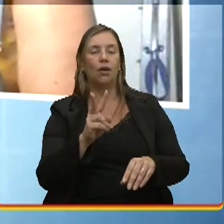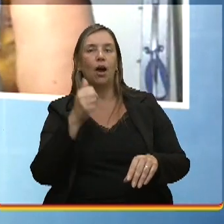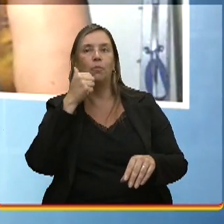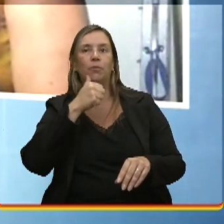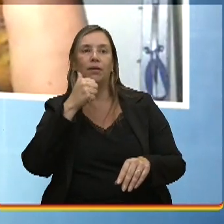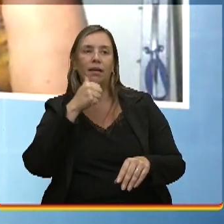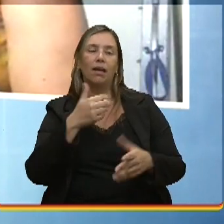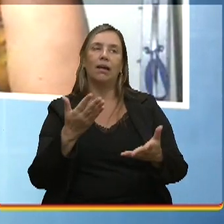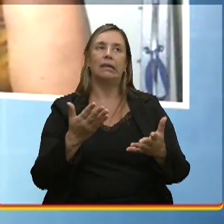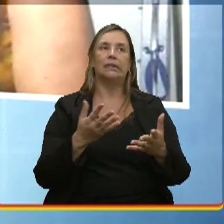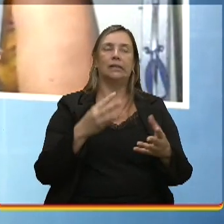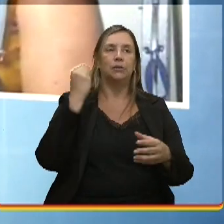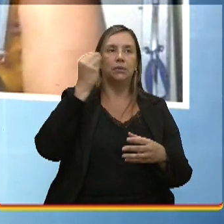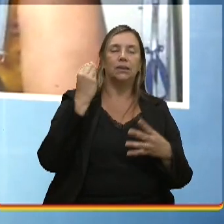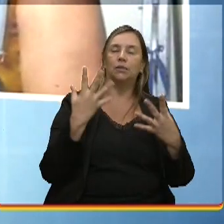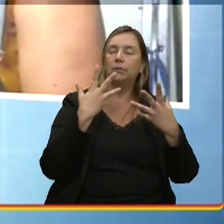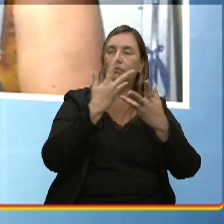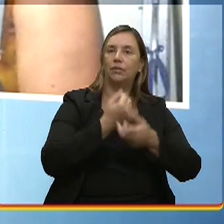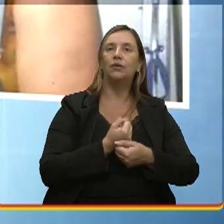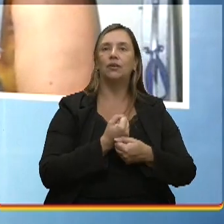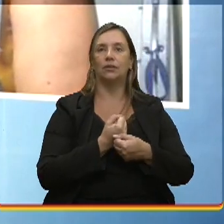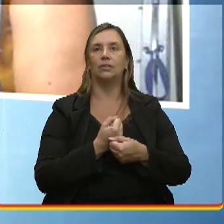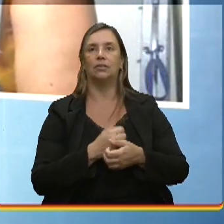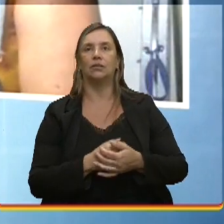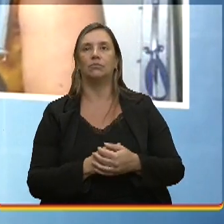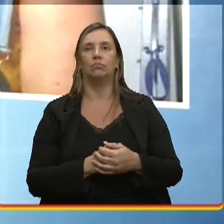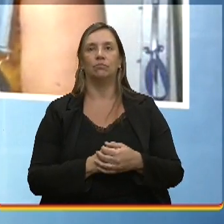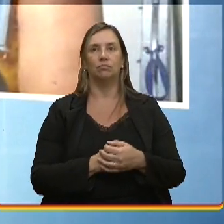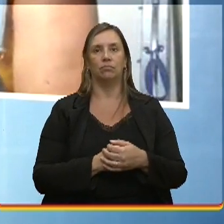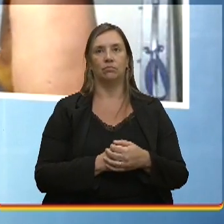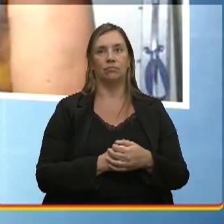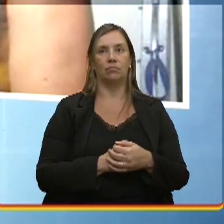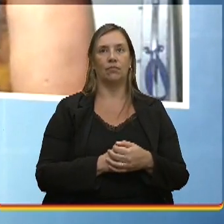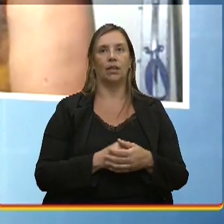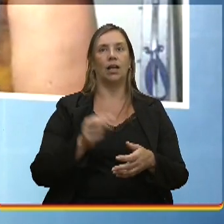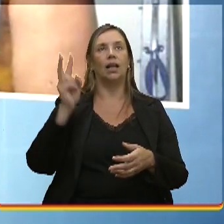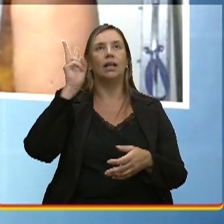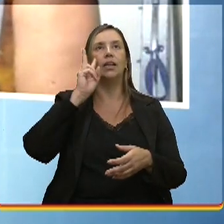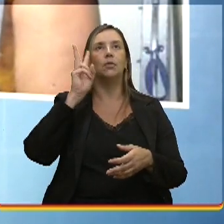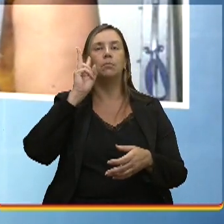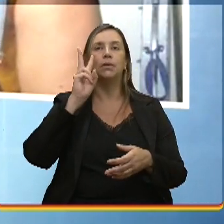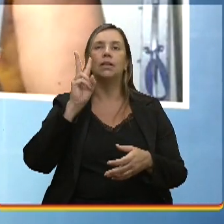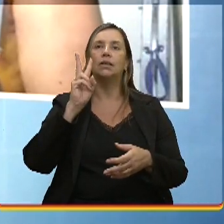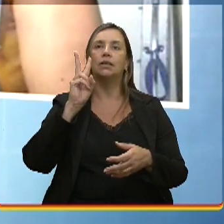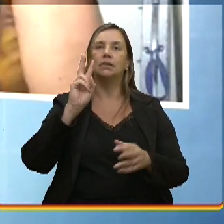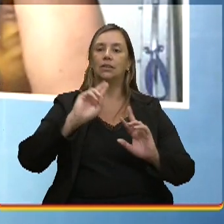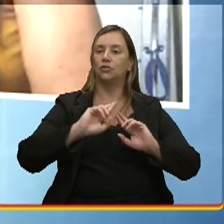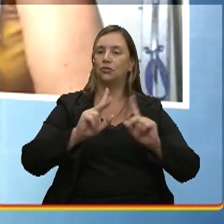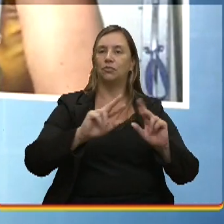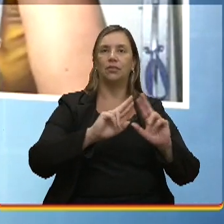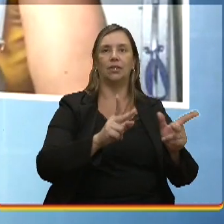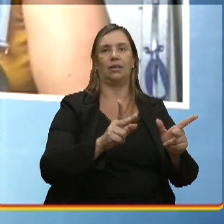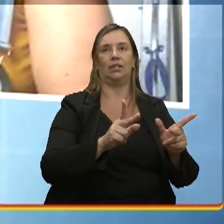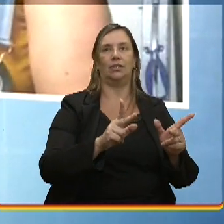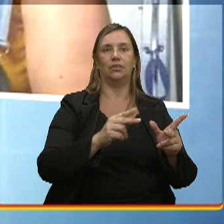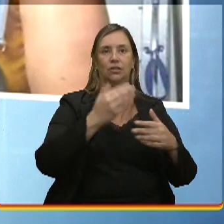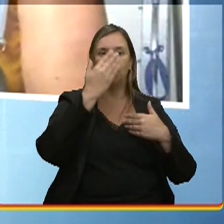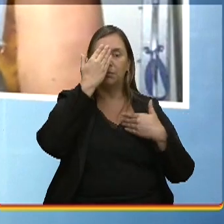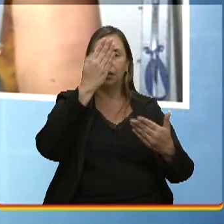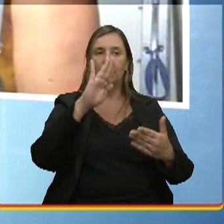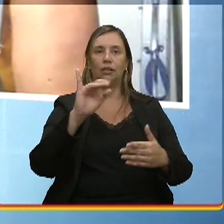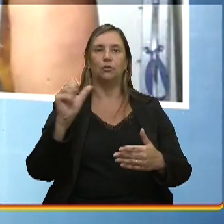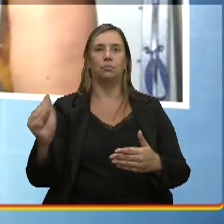é uma experiência mágica, eu já tenho, assim, lembranças únicas e lindas, Bia, muito obrigada, inclusive,